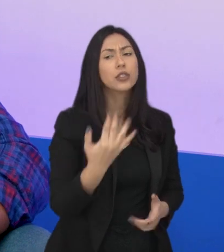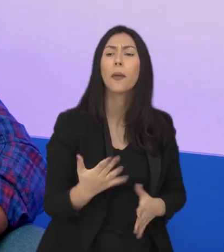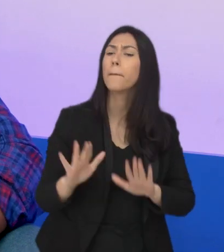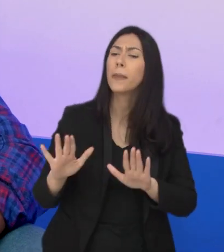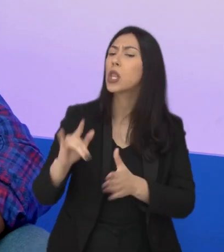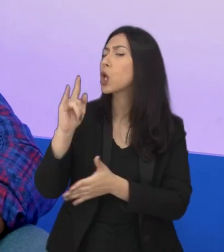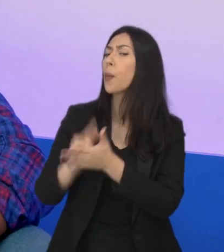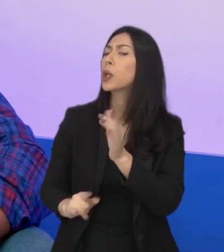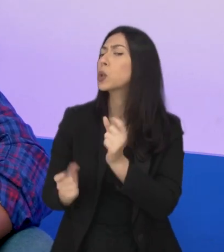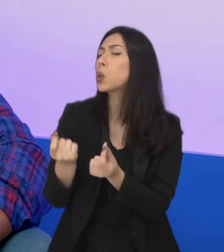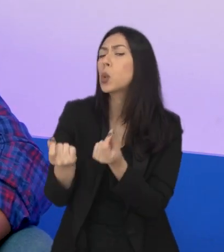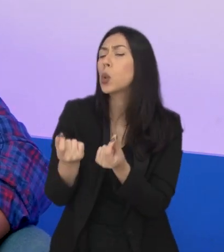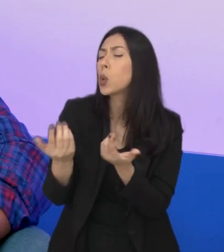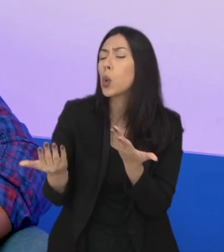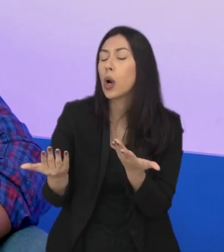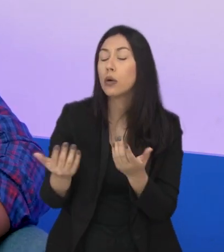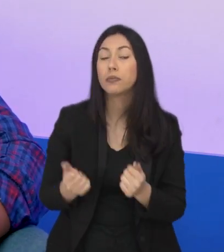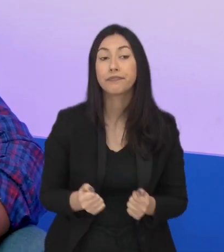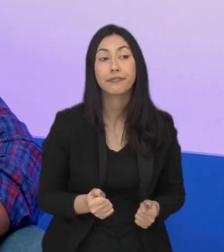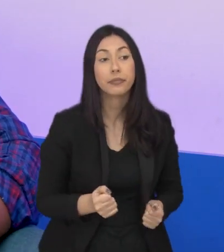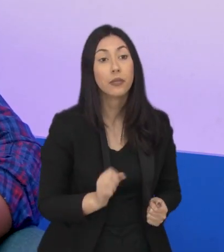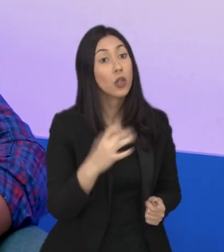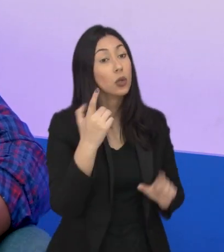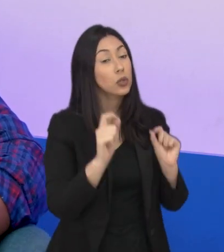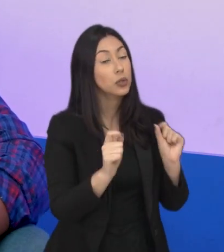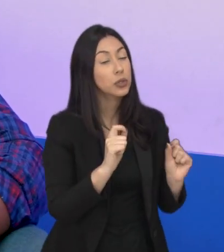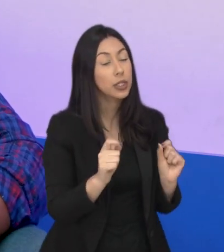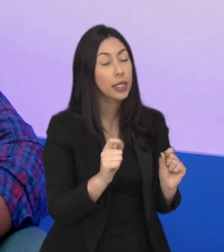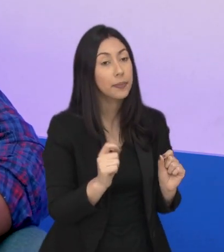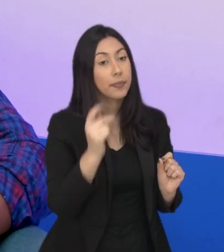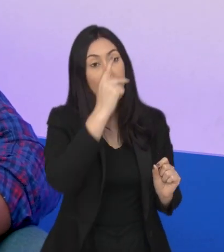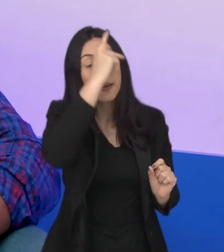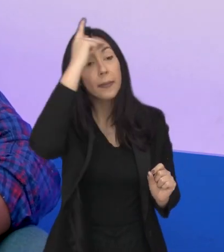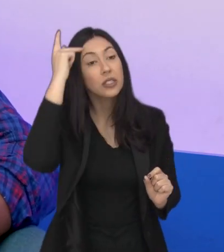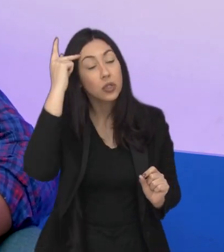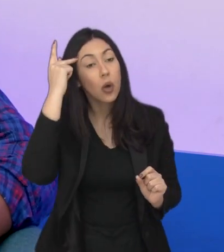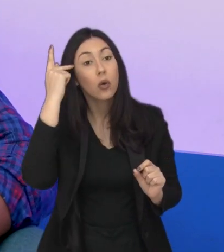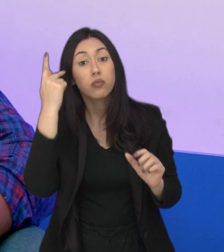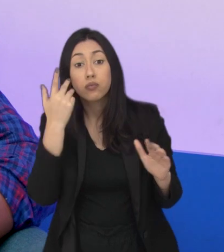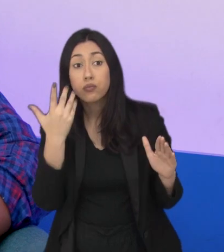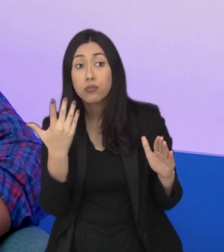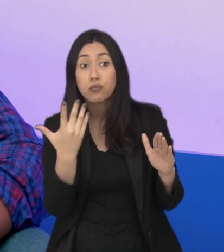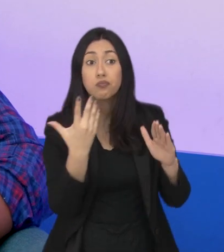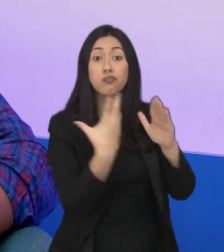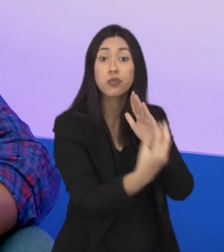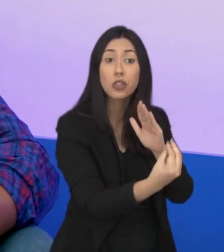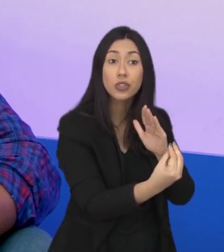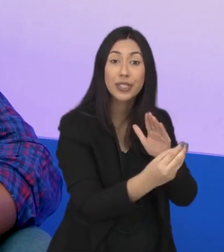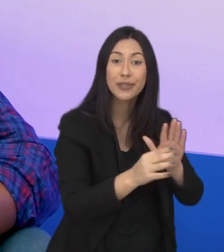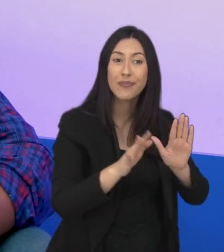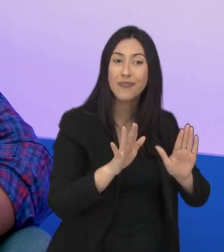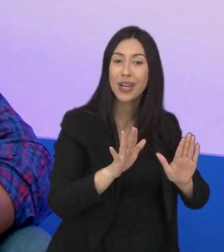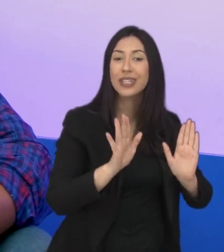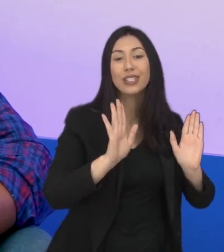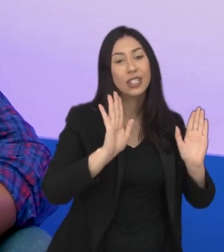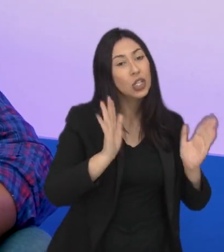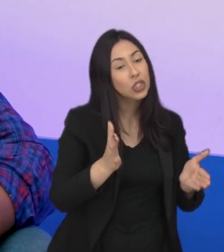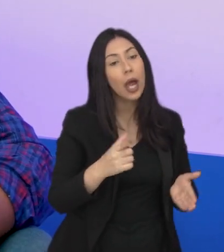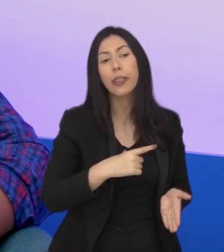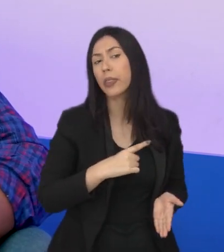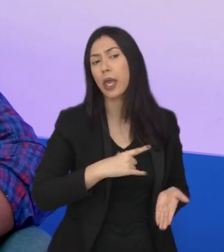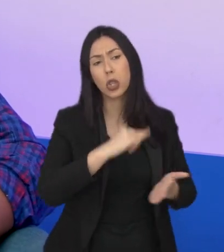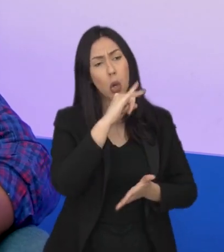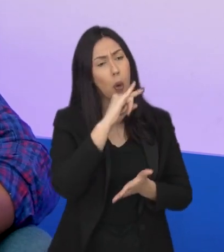seria esse, doutora? Porque, acontece? Eles vêm lá do país de origem, mas eles já vêm com os